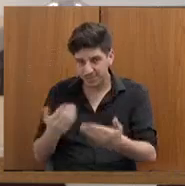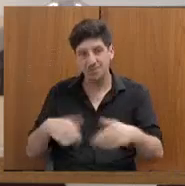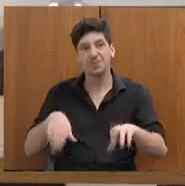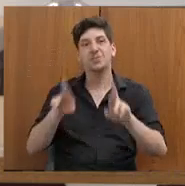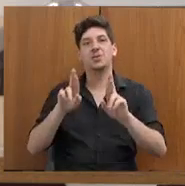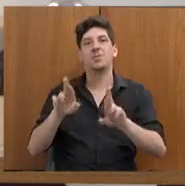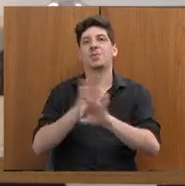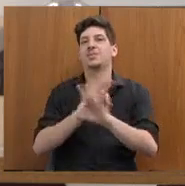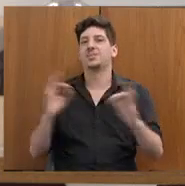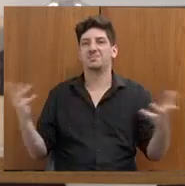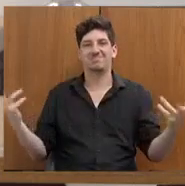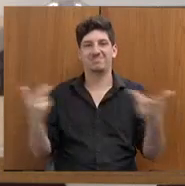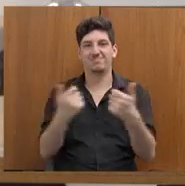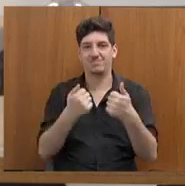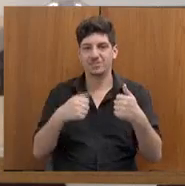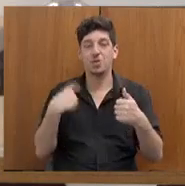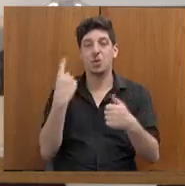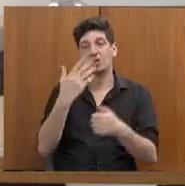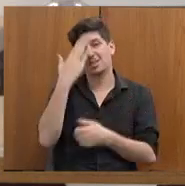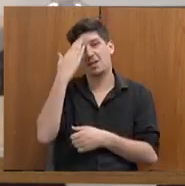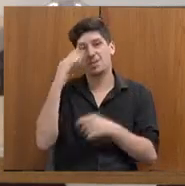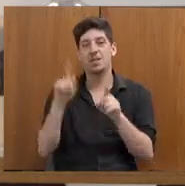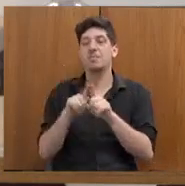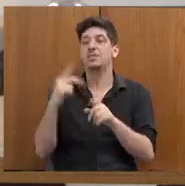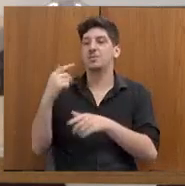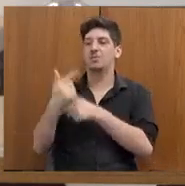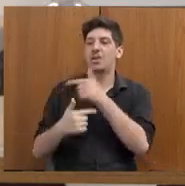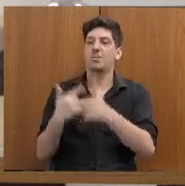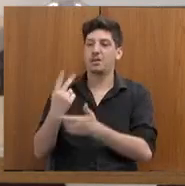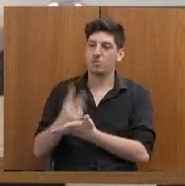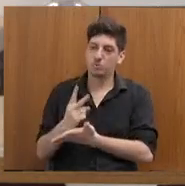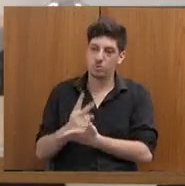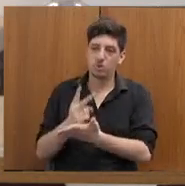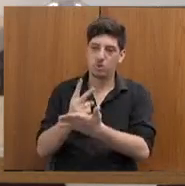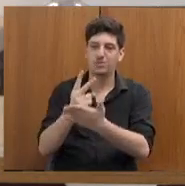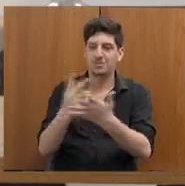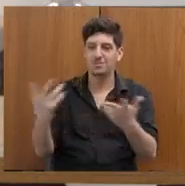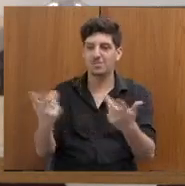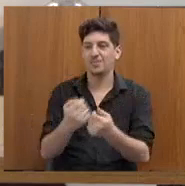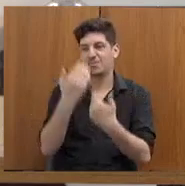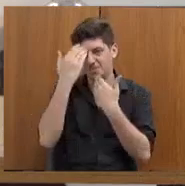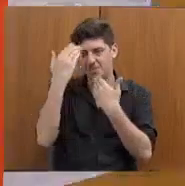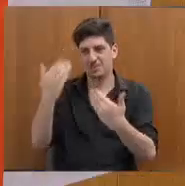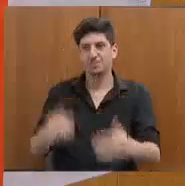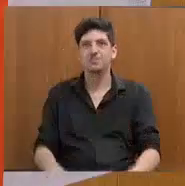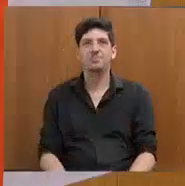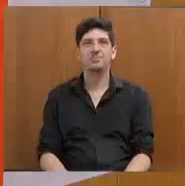muito sucesso, sabemos que a sua jornada lá vai continuar sendo muito exitosa. Muito obrigada.